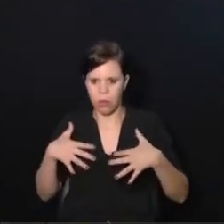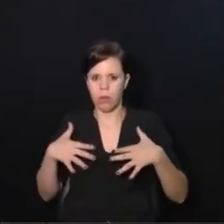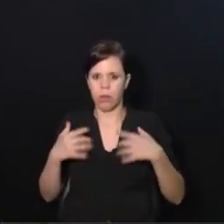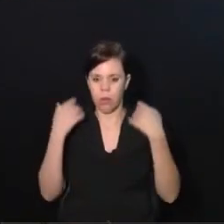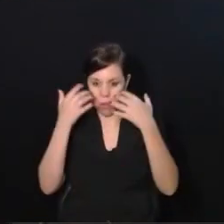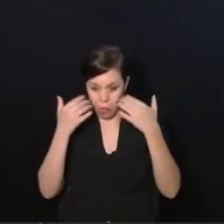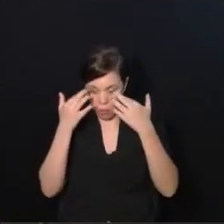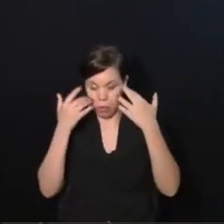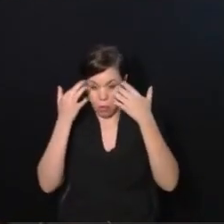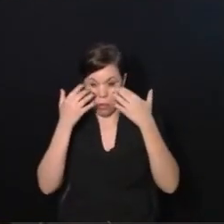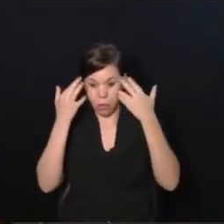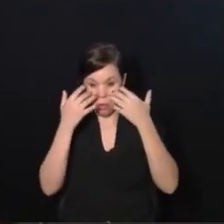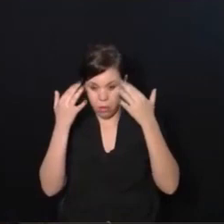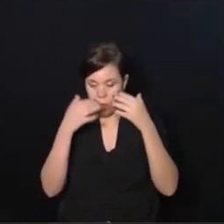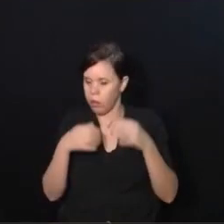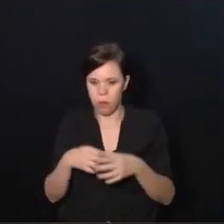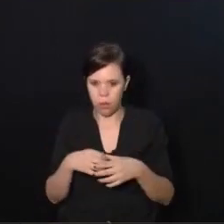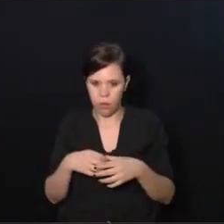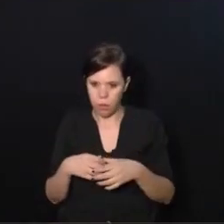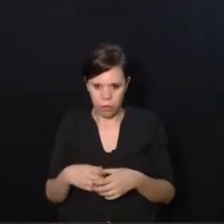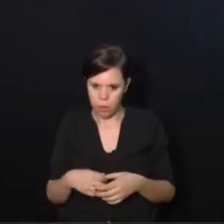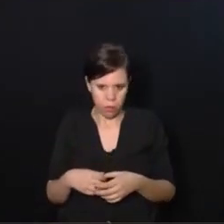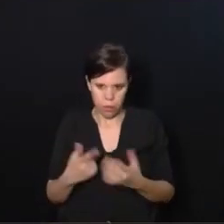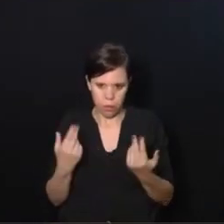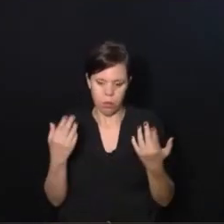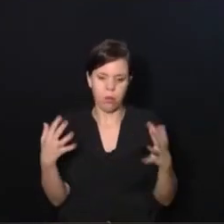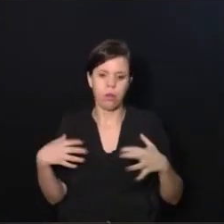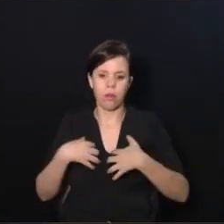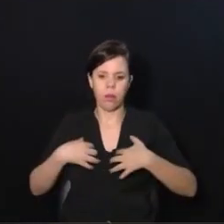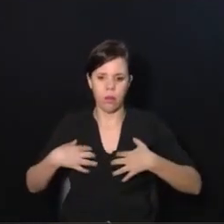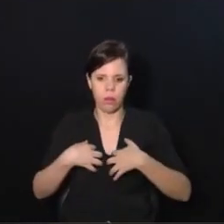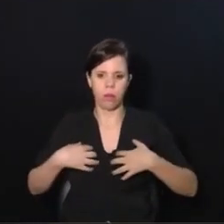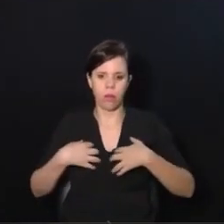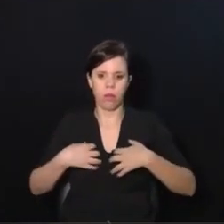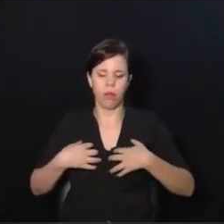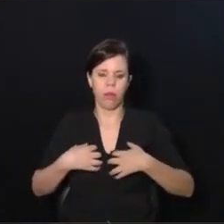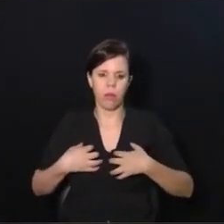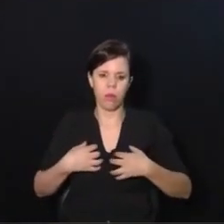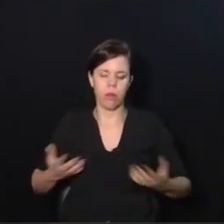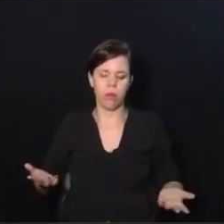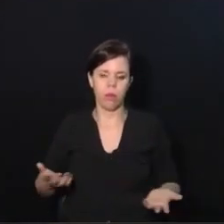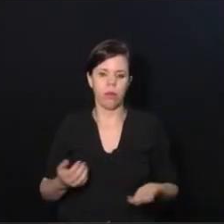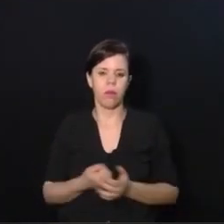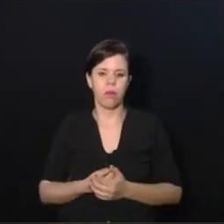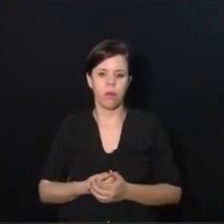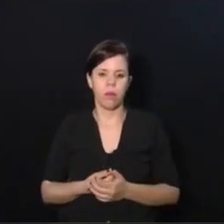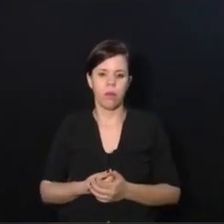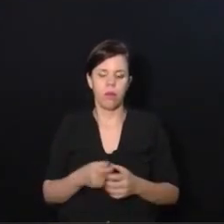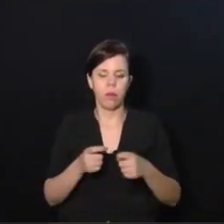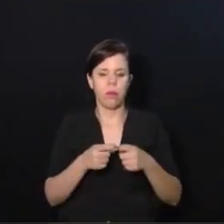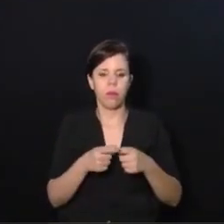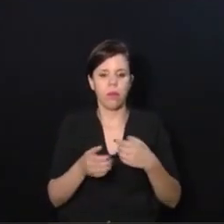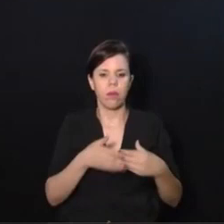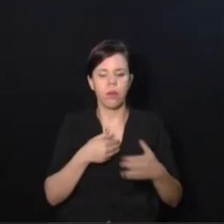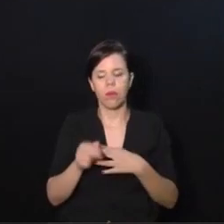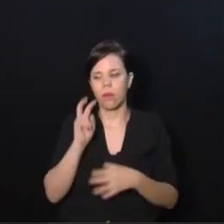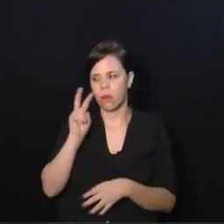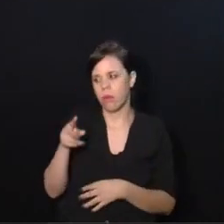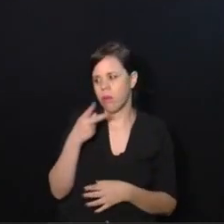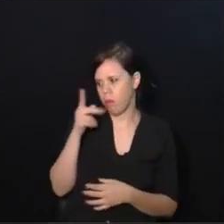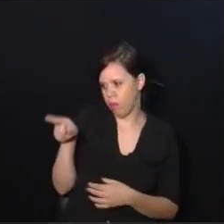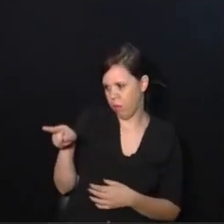dedo no olho, começa a rodar a cabeça para lá e para cá, e para frente e para trás. Aí o médico, qualquer um, olha assim,